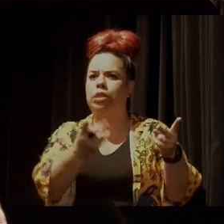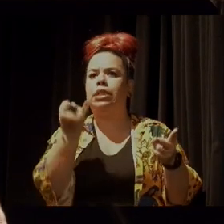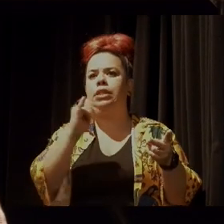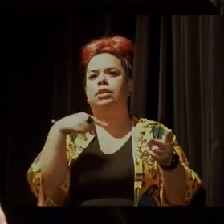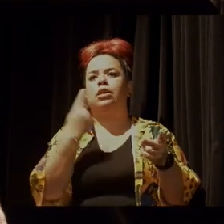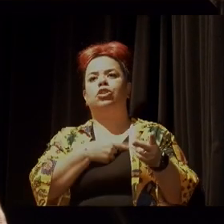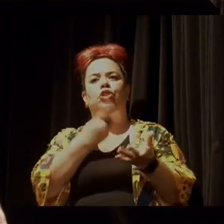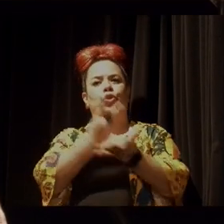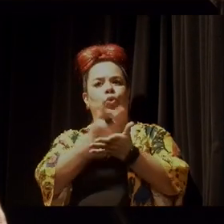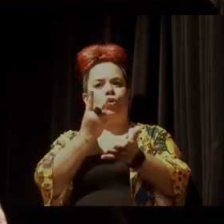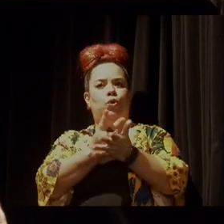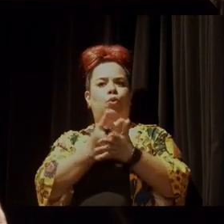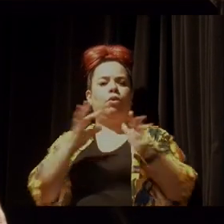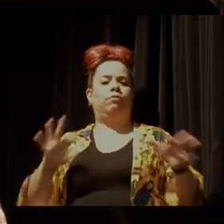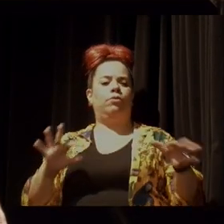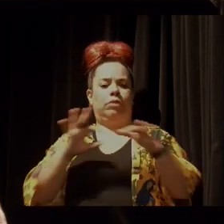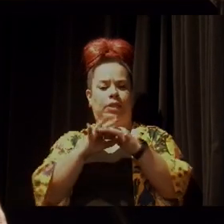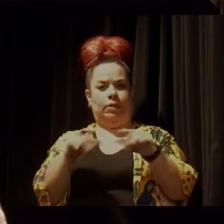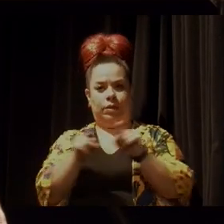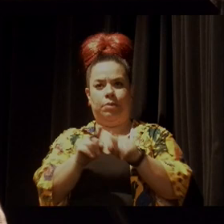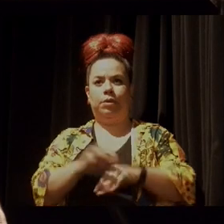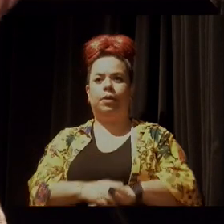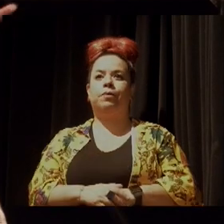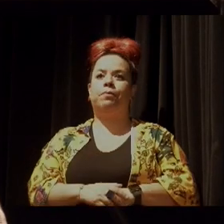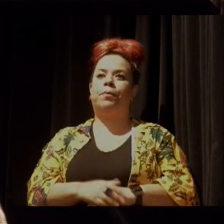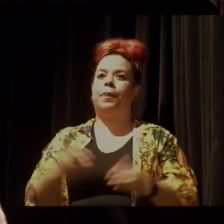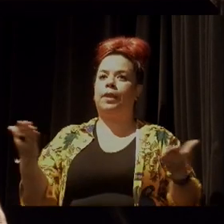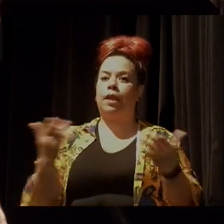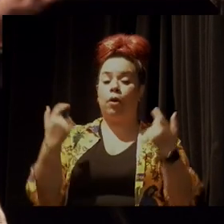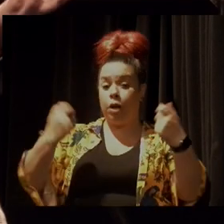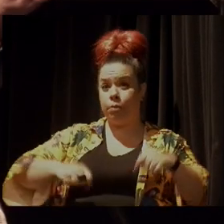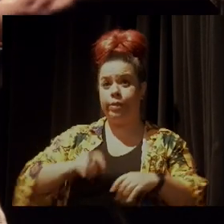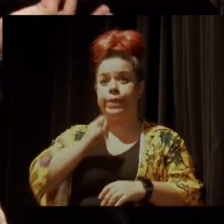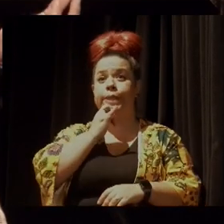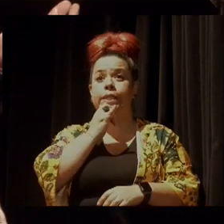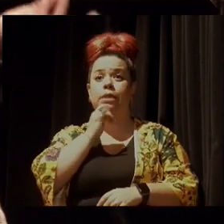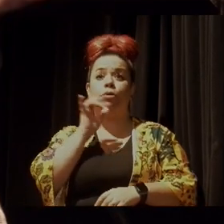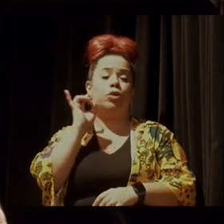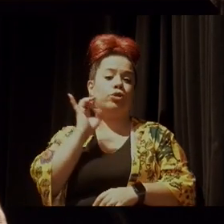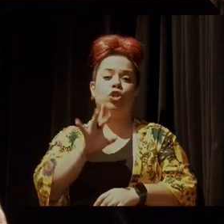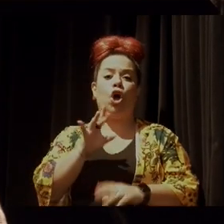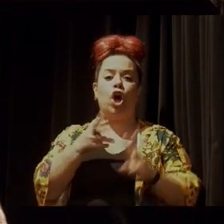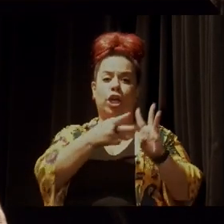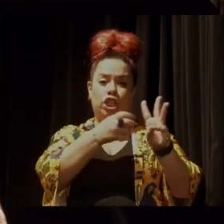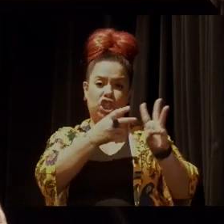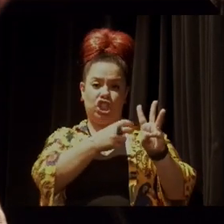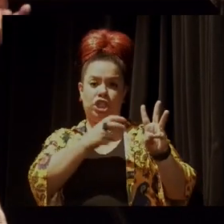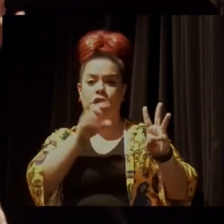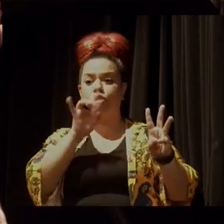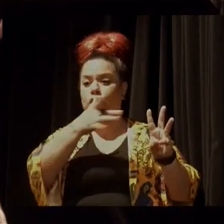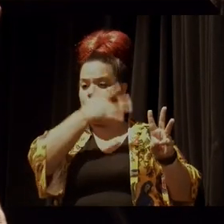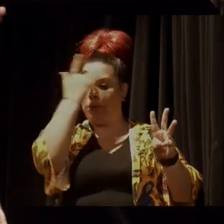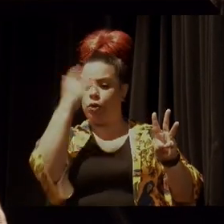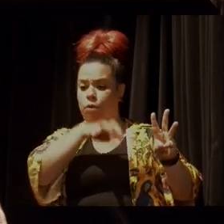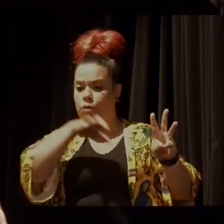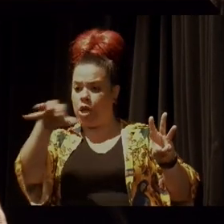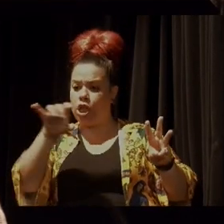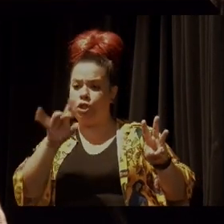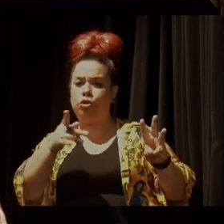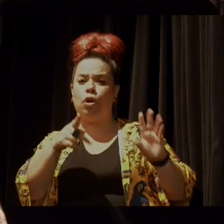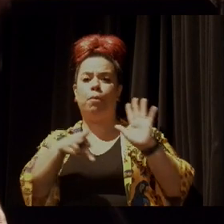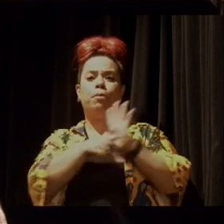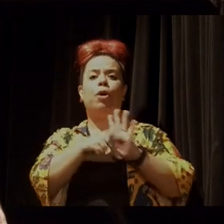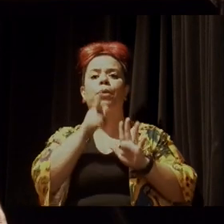continuar essa aliança que agora precisa ser não só de indígenas, extrativistas, ribeirinhos, mas que